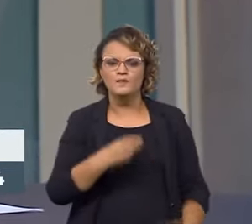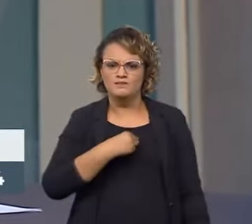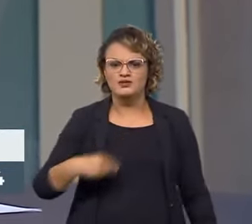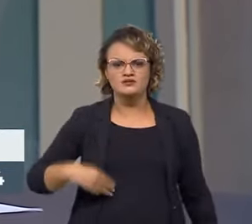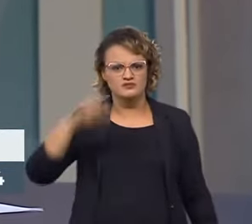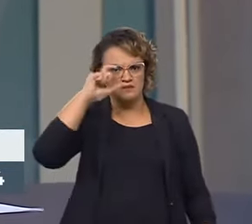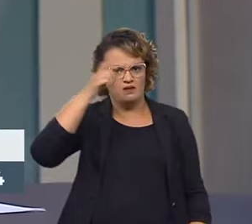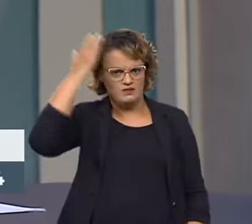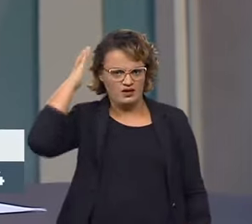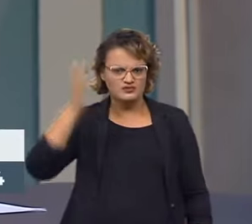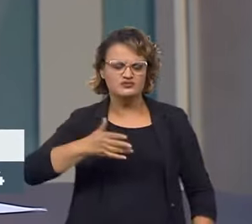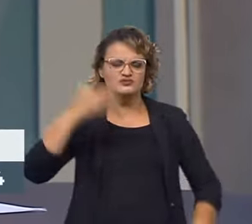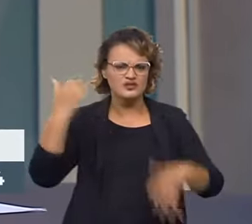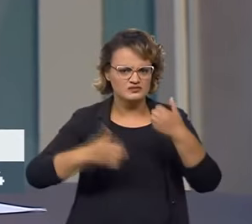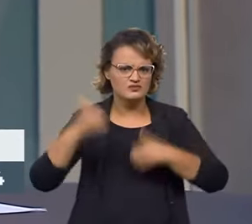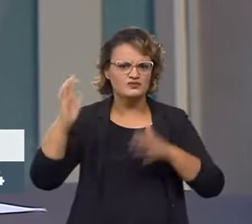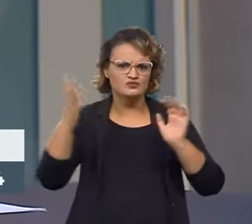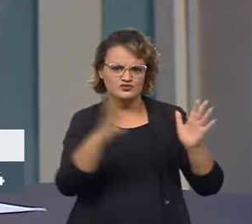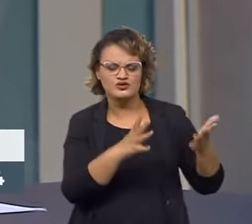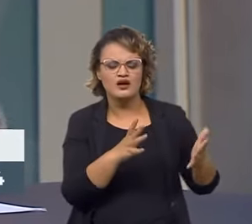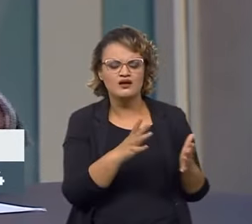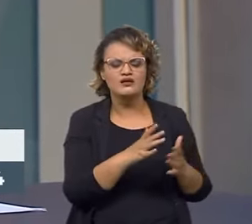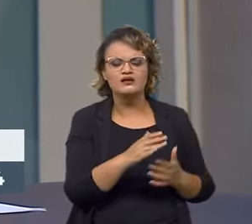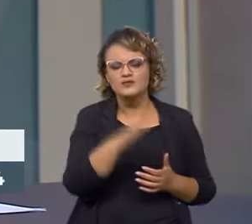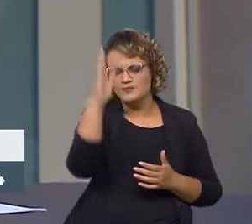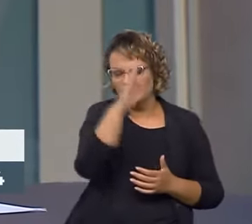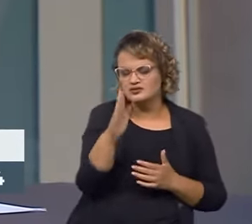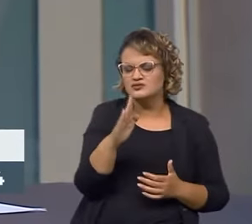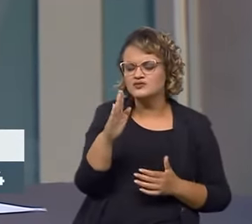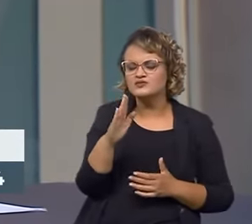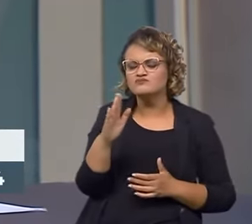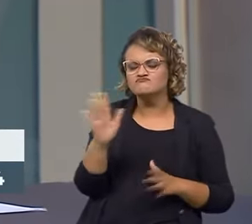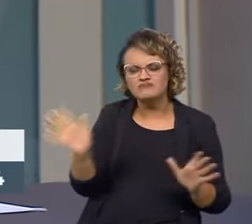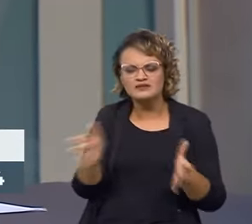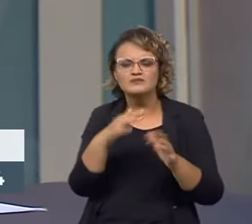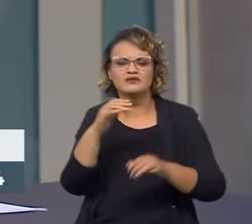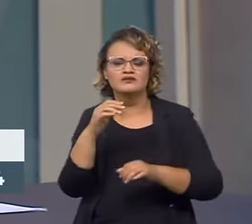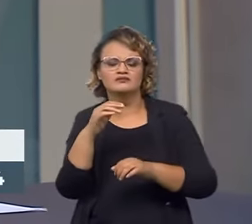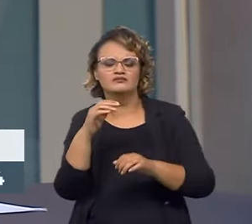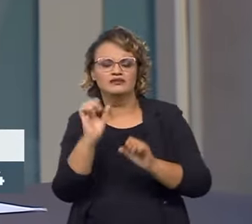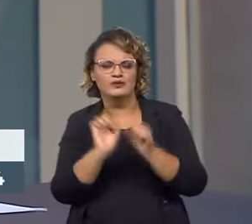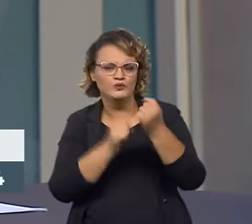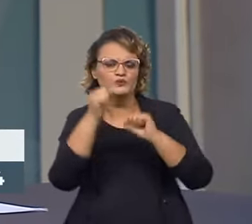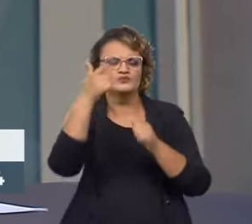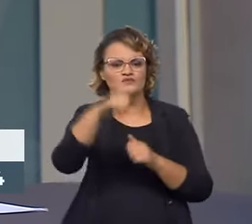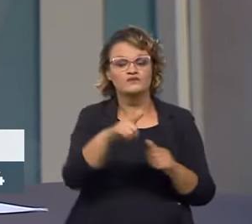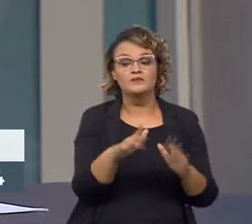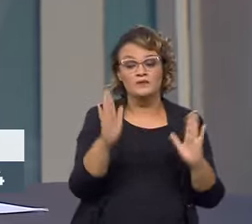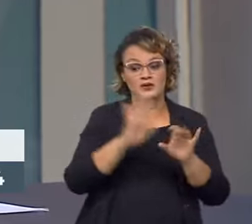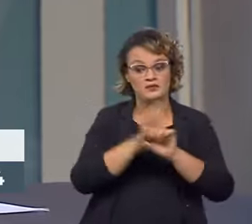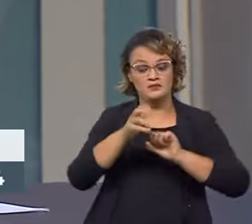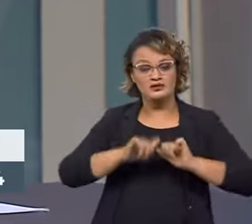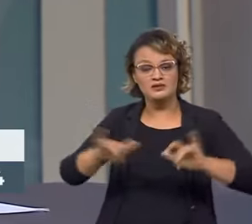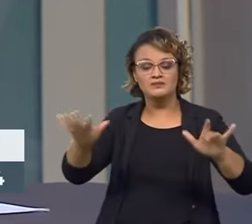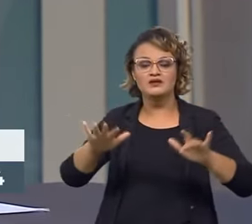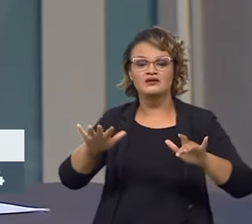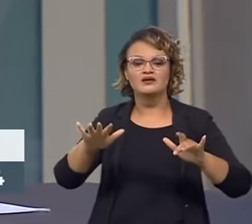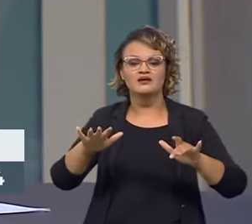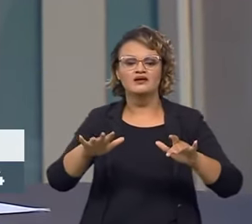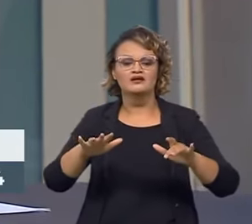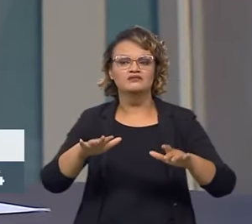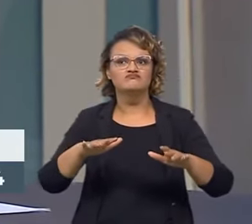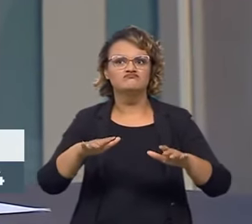comentado isso nos vários fóruns, do Brasil voltar a se industrializar, até porque a pandemia ela quebrou várias cadeias